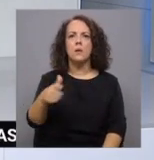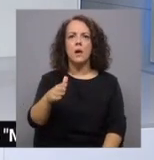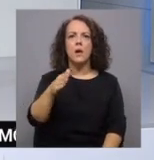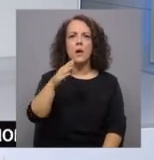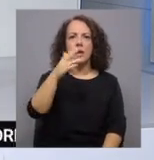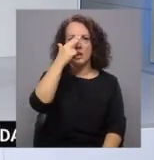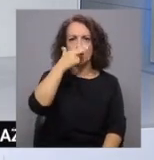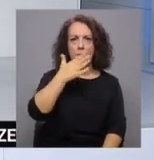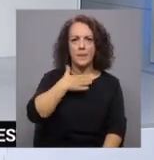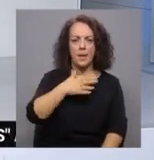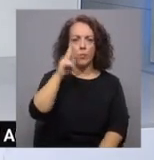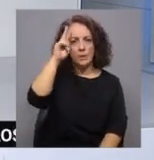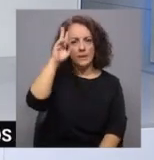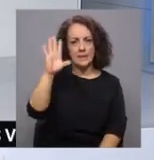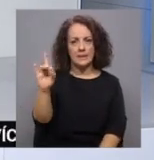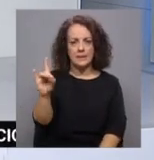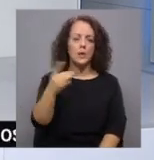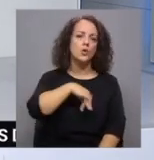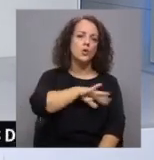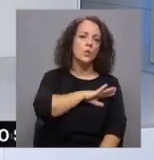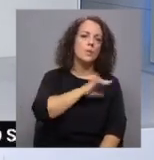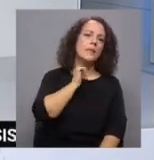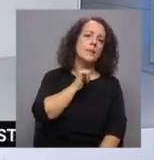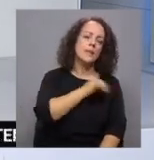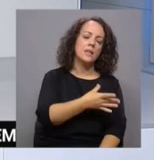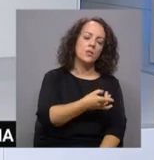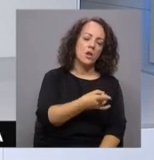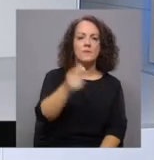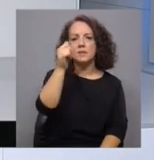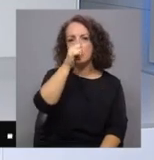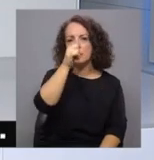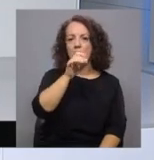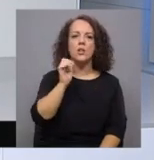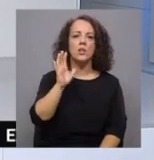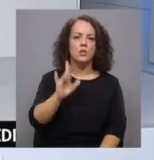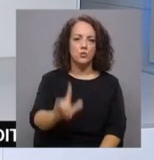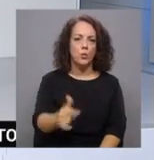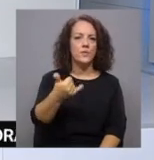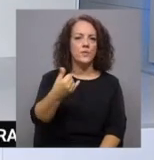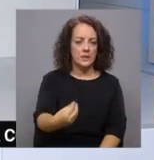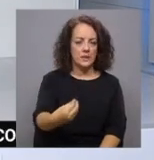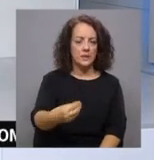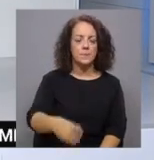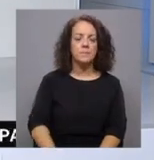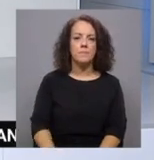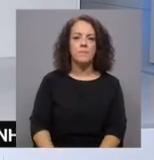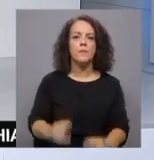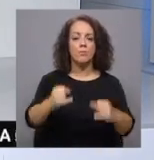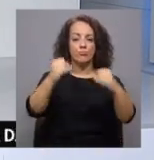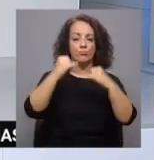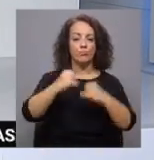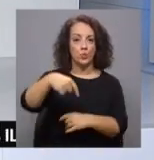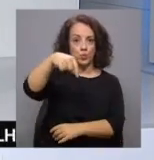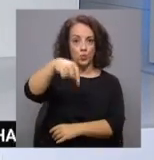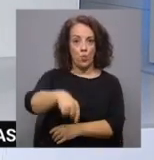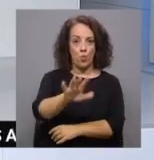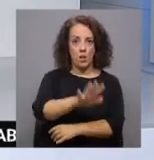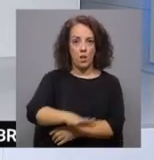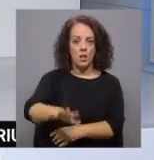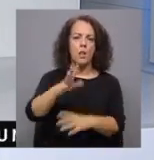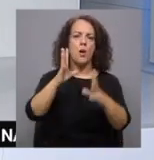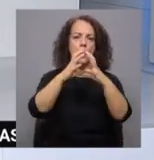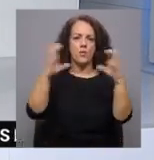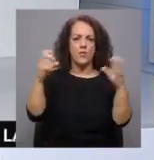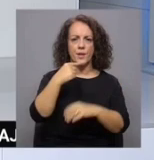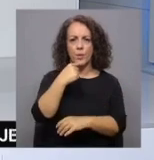com 16, Coimbra e Leiria com 19, Santarém e Lisboa com 20. Na região sul, céu geralmente muito nublado,